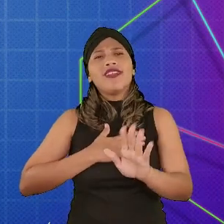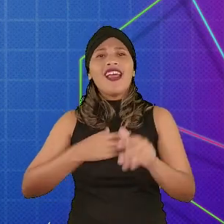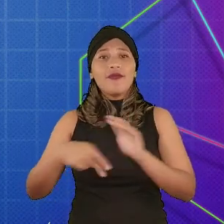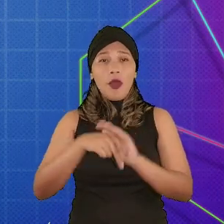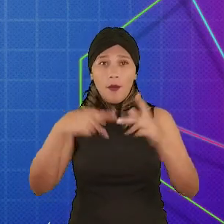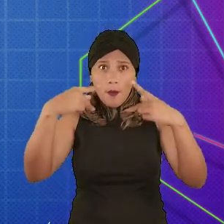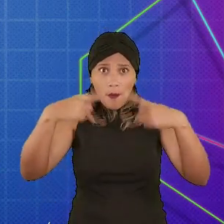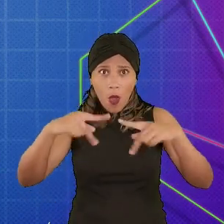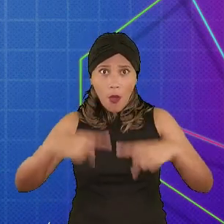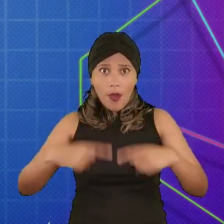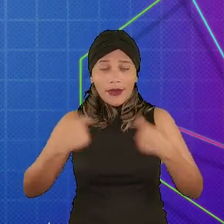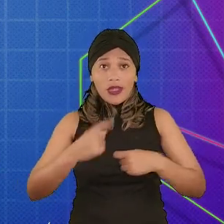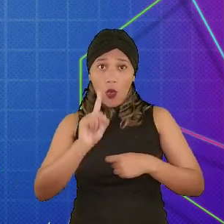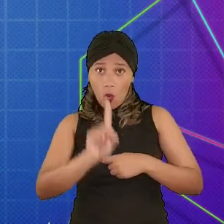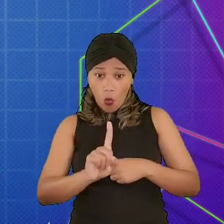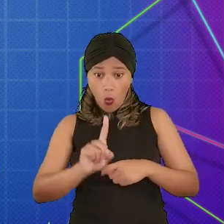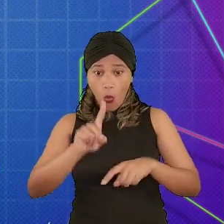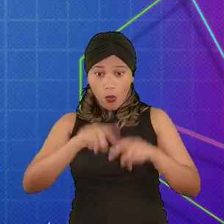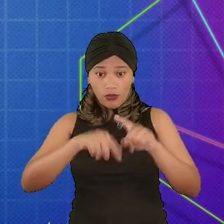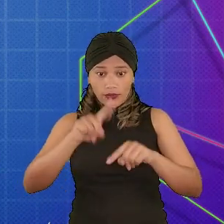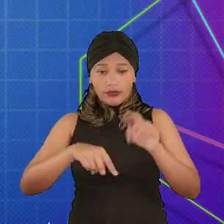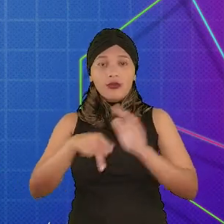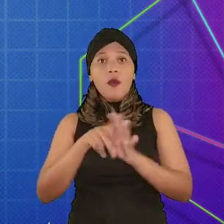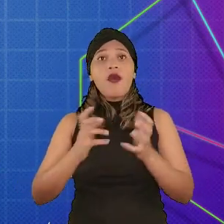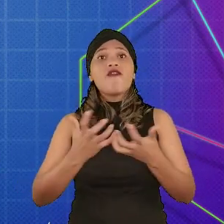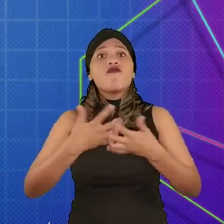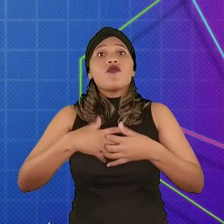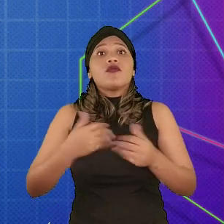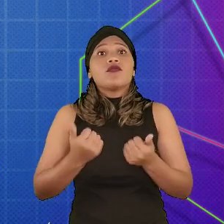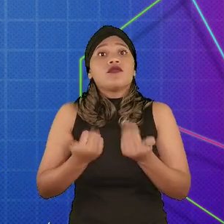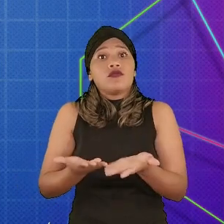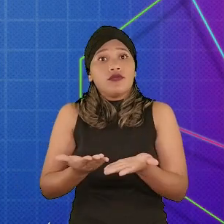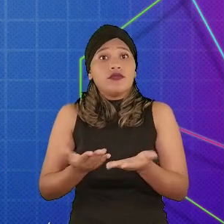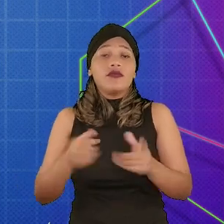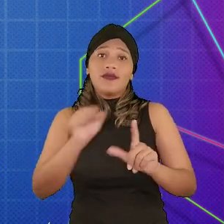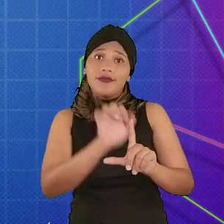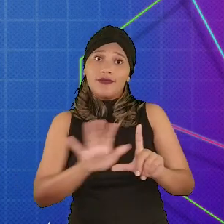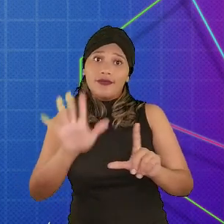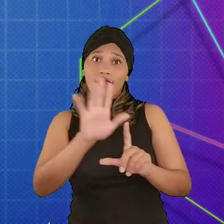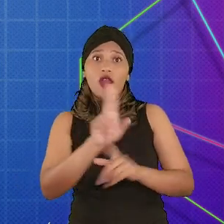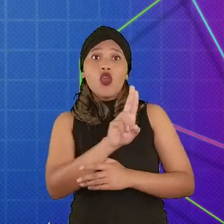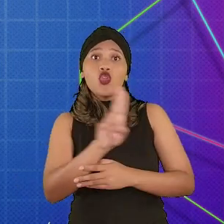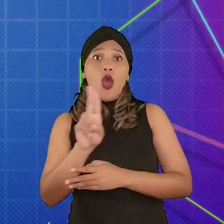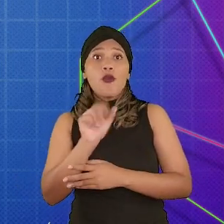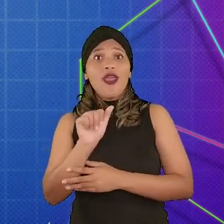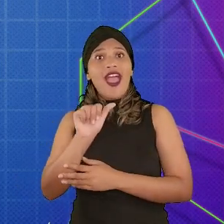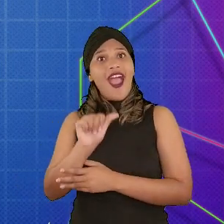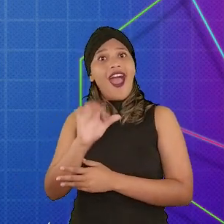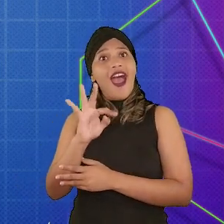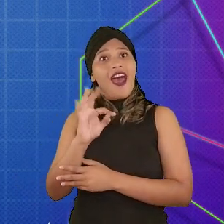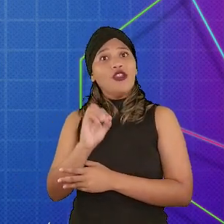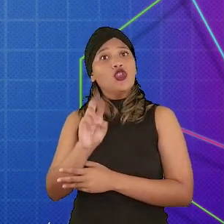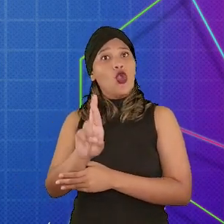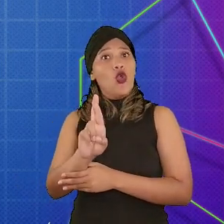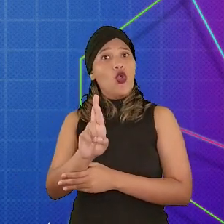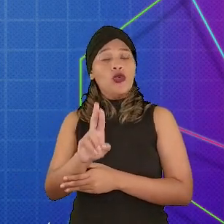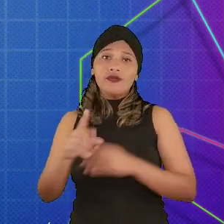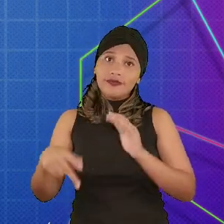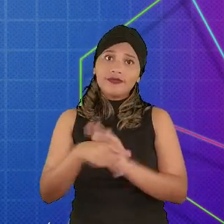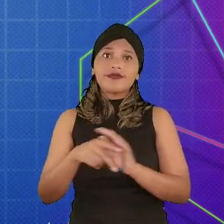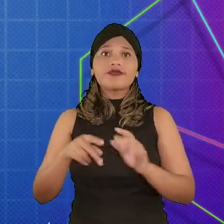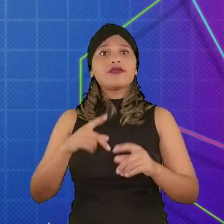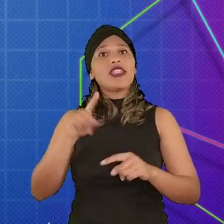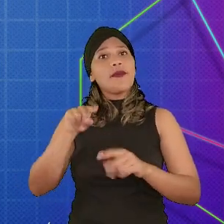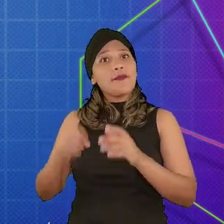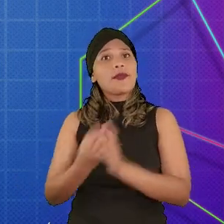a gente programar uma coisa, a gente tem que ter um objeto que queremos dar uma funcionalidade. No Scratch, chamaremos isso de ator. E esse